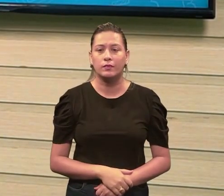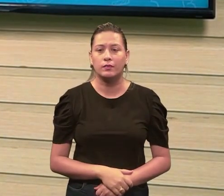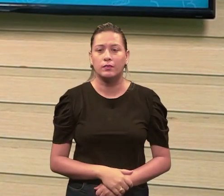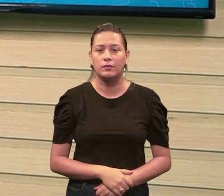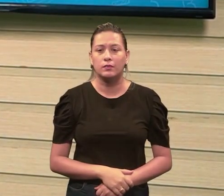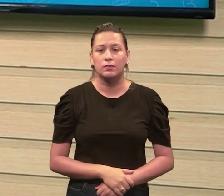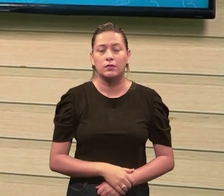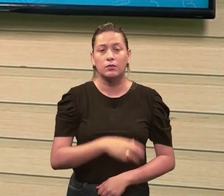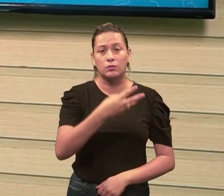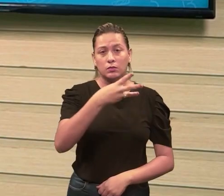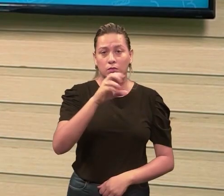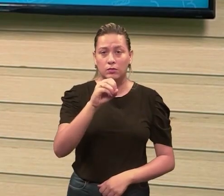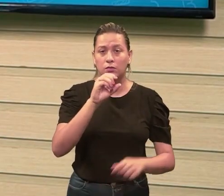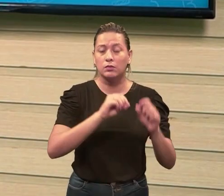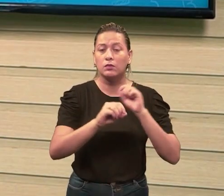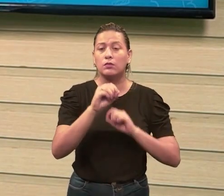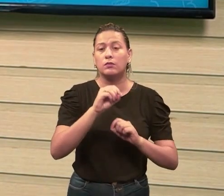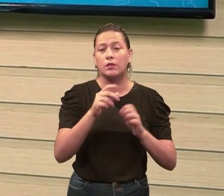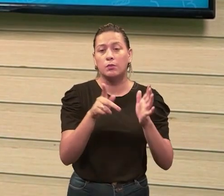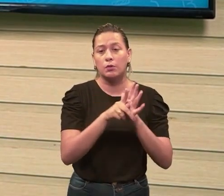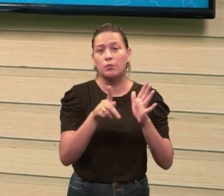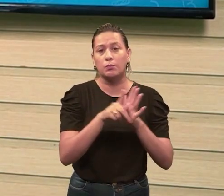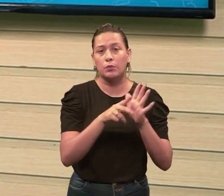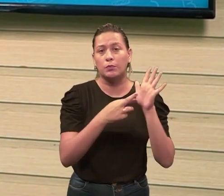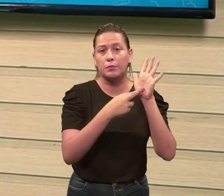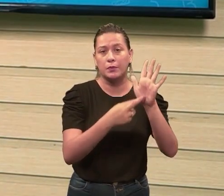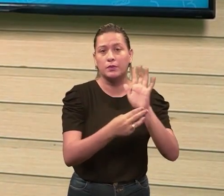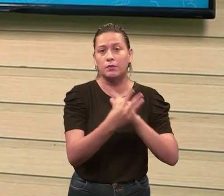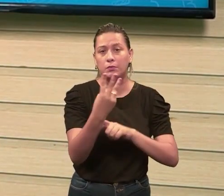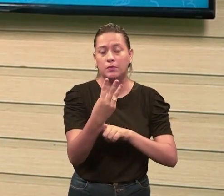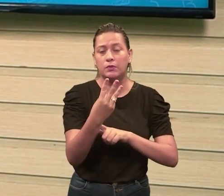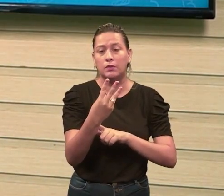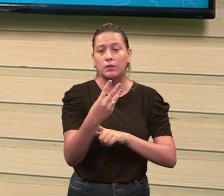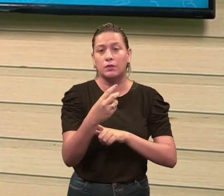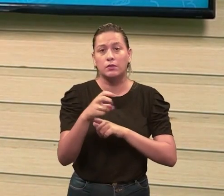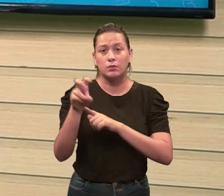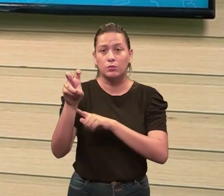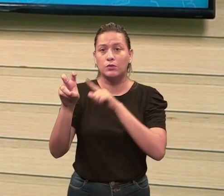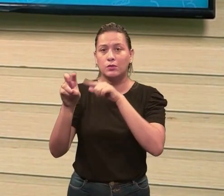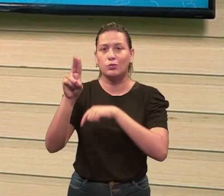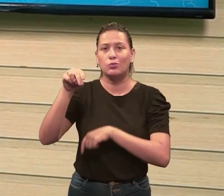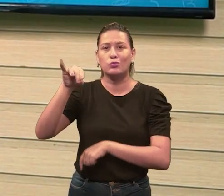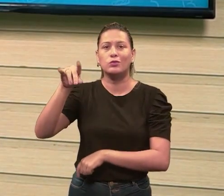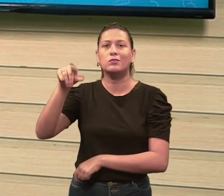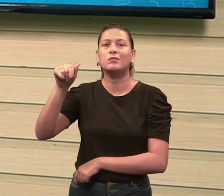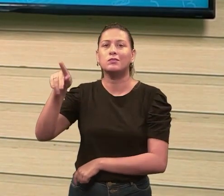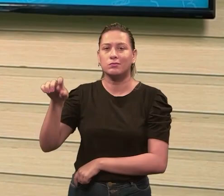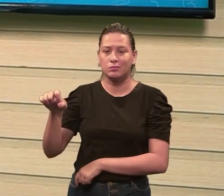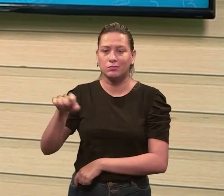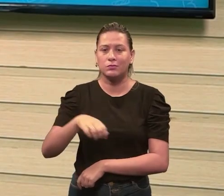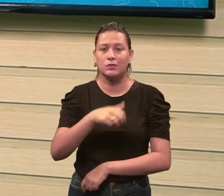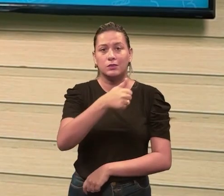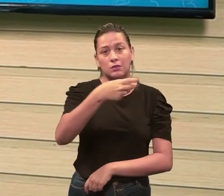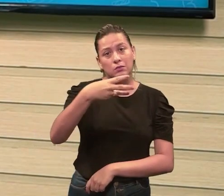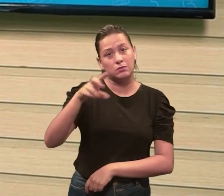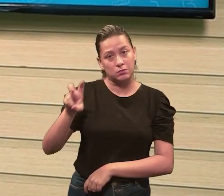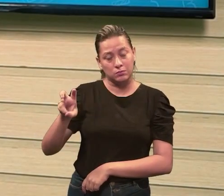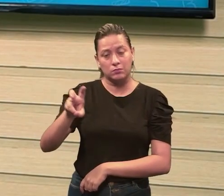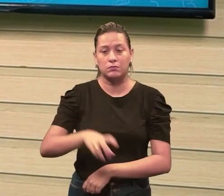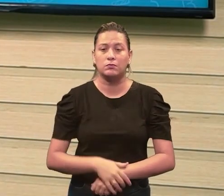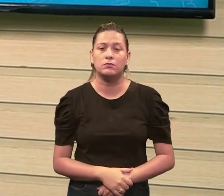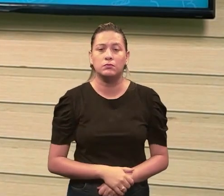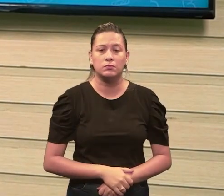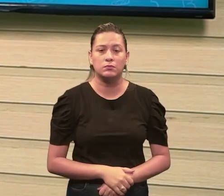Um 30, né? Que é o do 3, do 35. E uma unidade, que é o 5. Então, eu tenho 135.